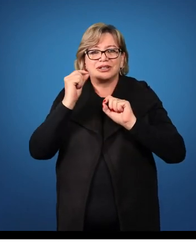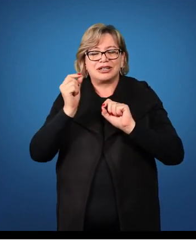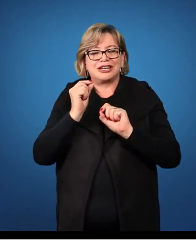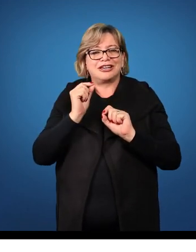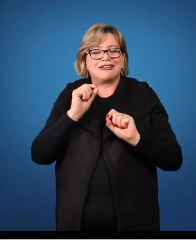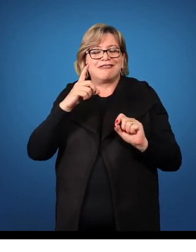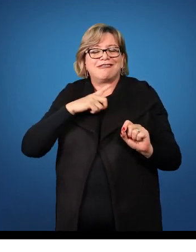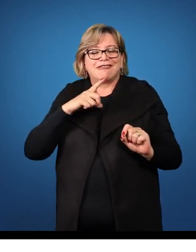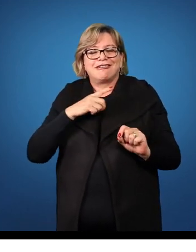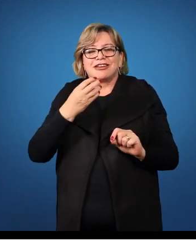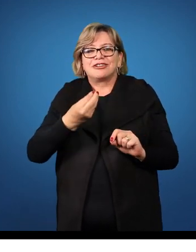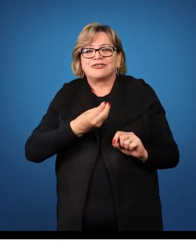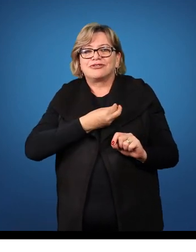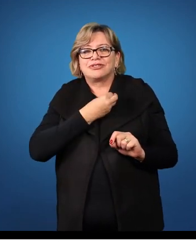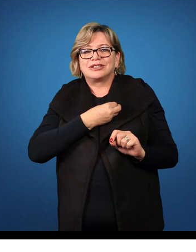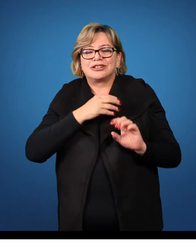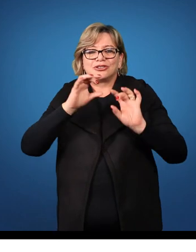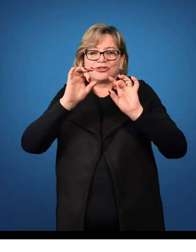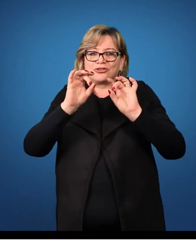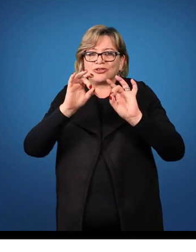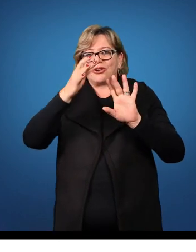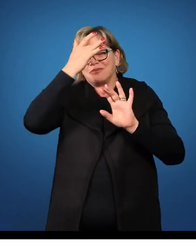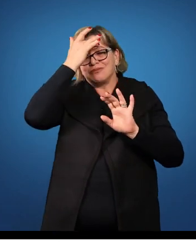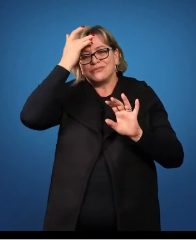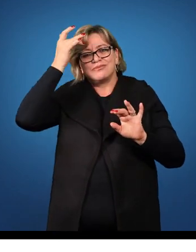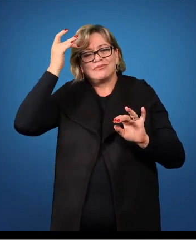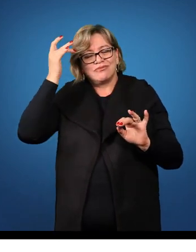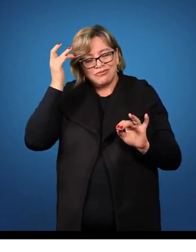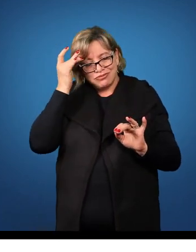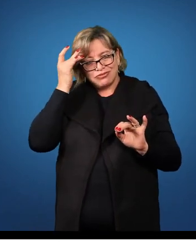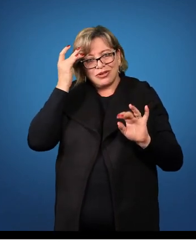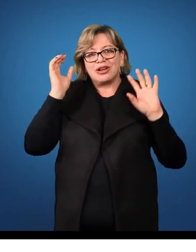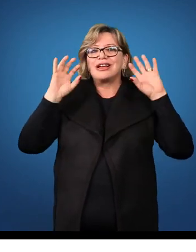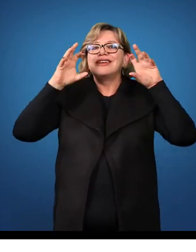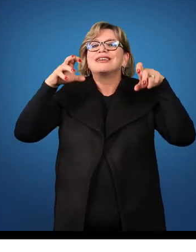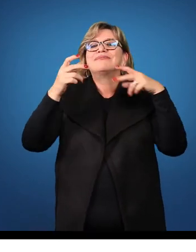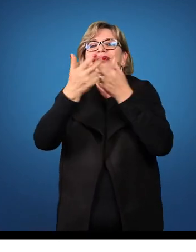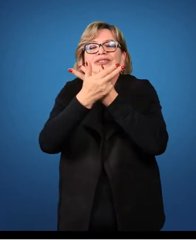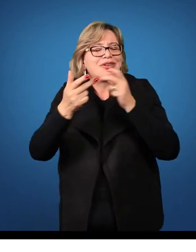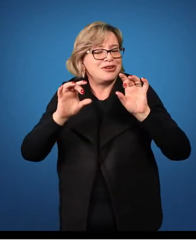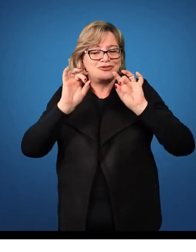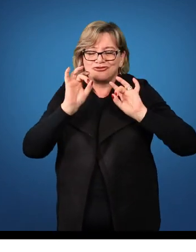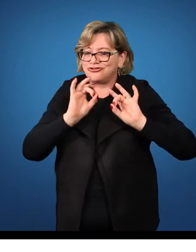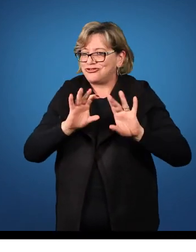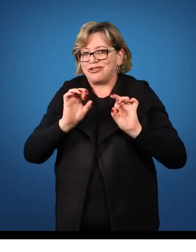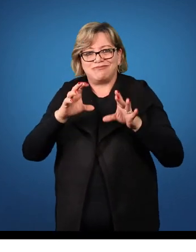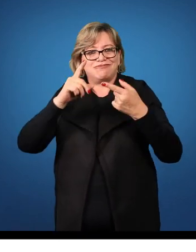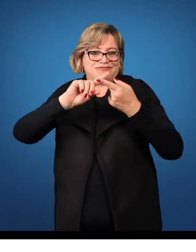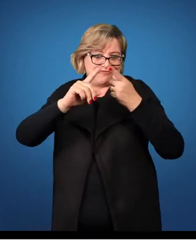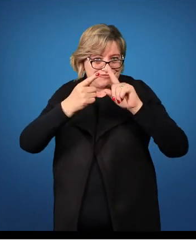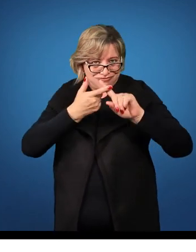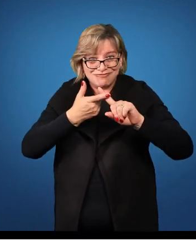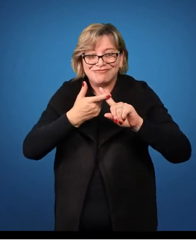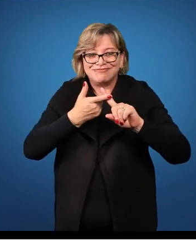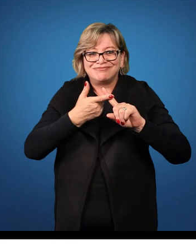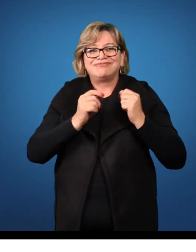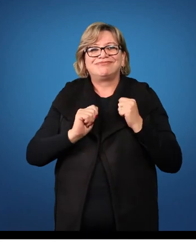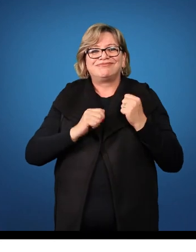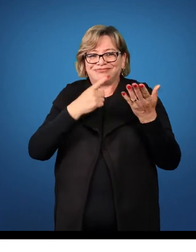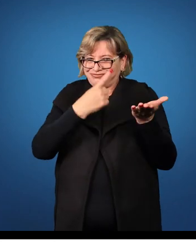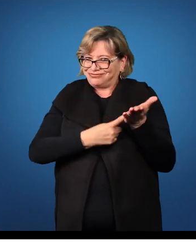animado apenas pessoas e animais. objetos,